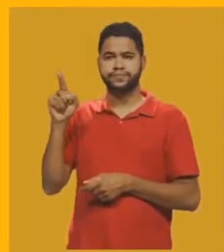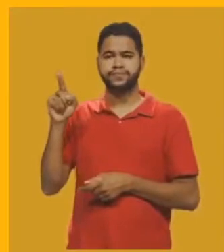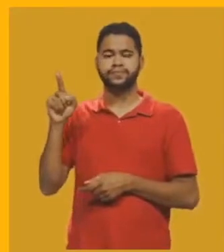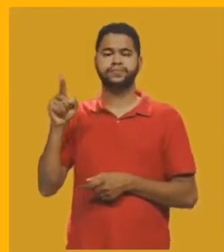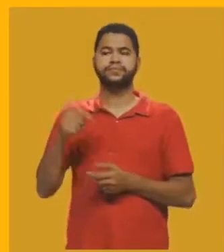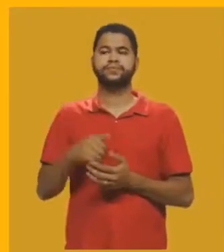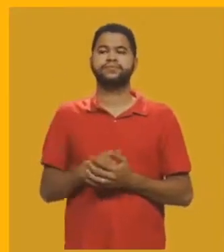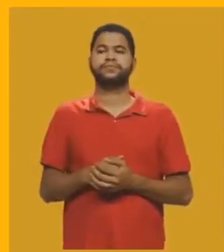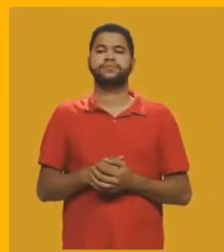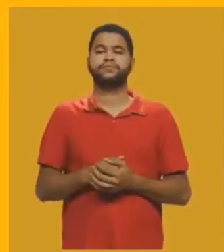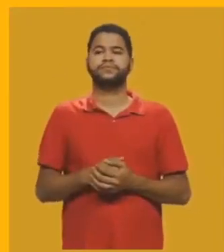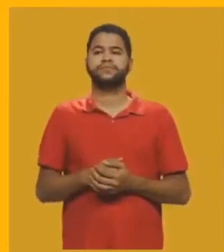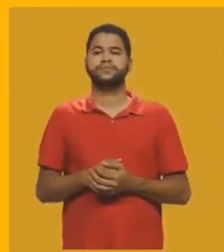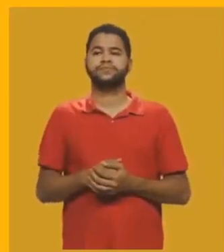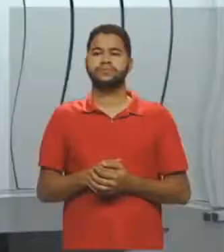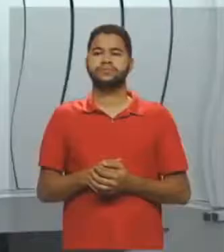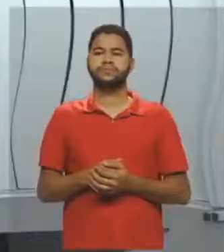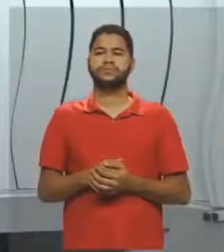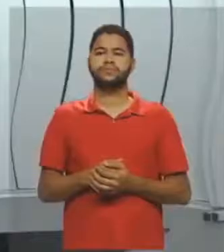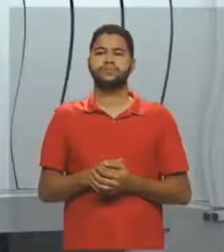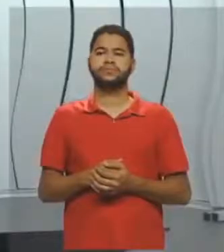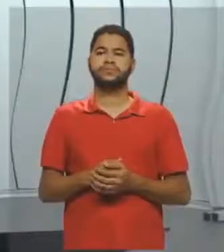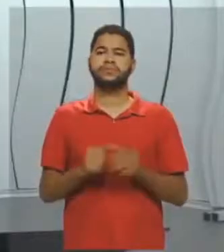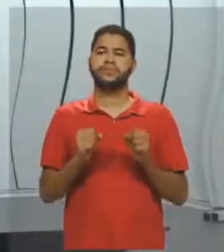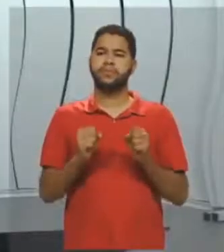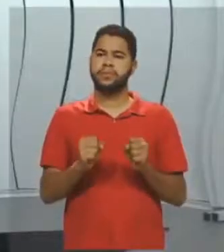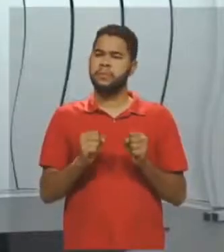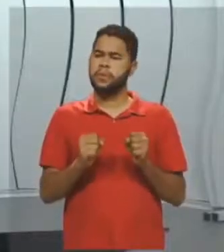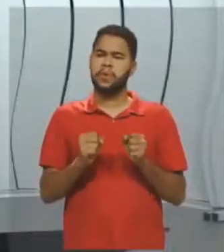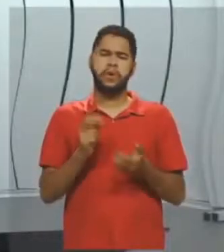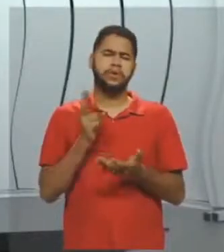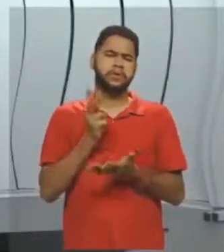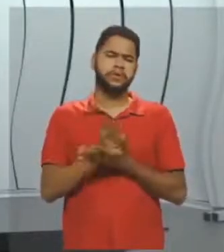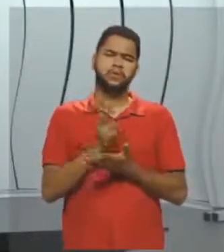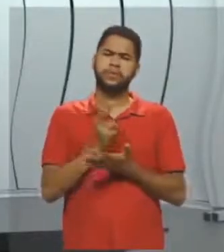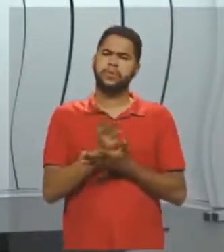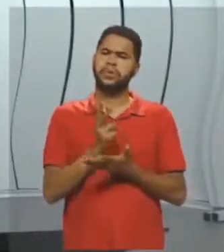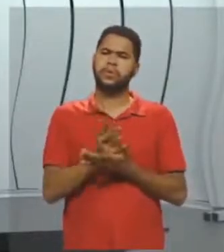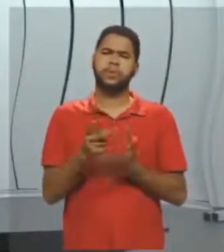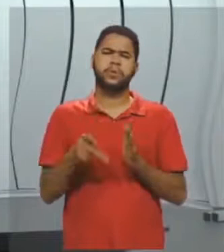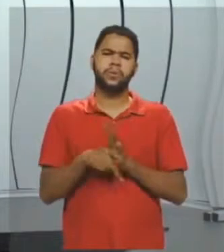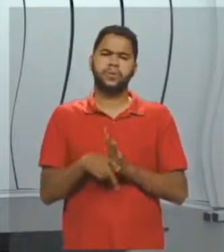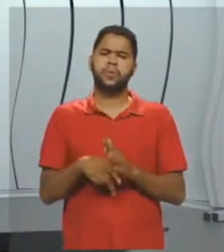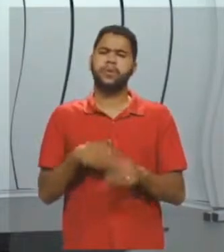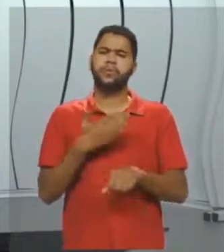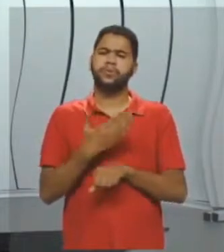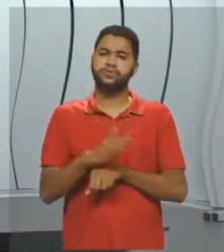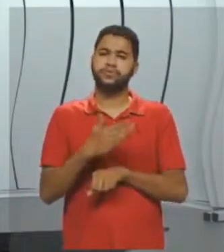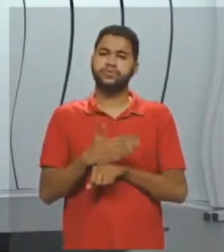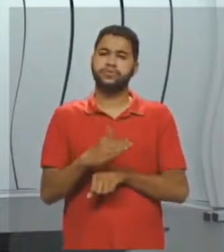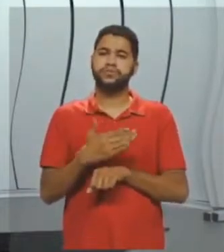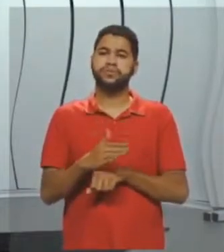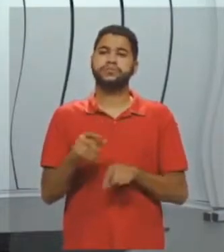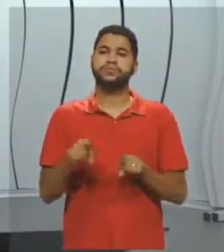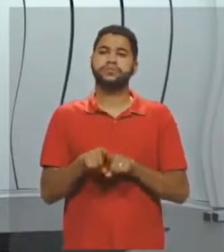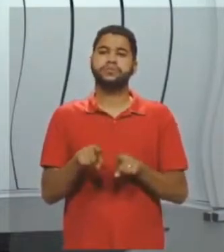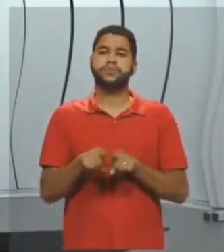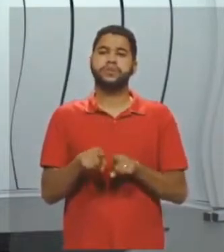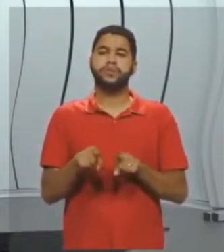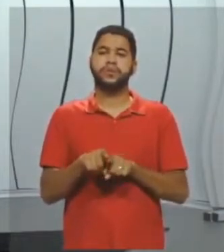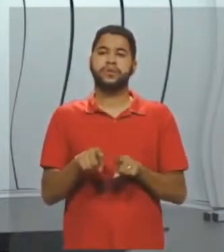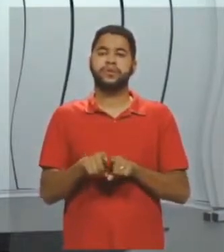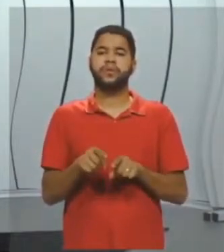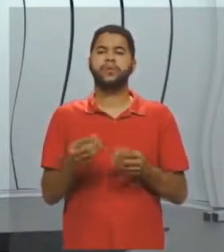lado aqui, BC, né? Então, vocês podem fazer a mesma coisa do exercício e traçar a mediatriz.